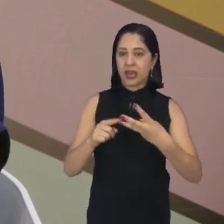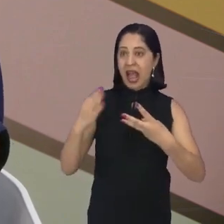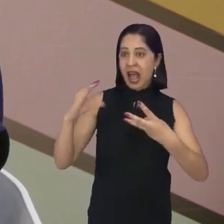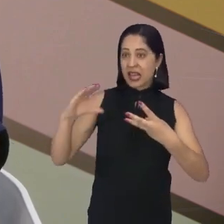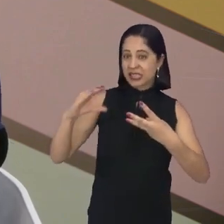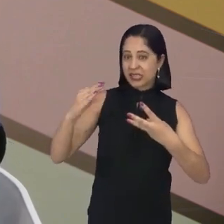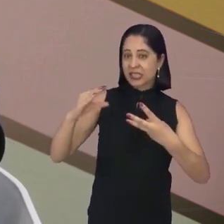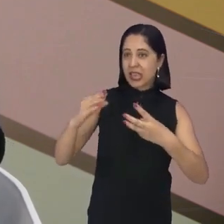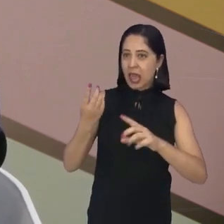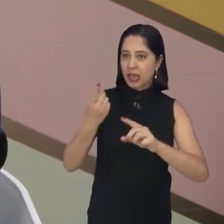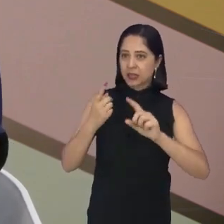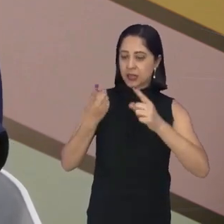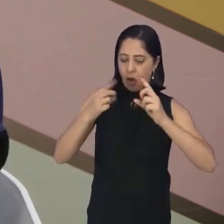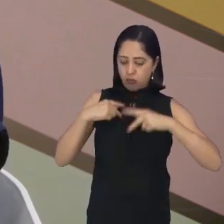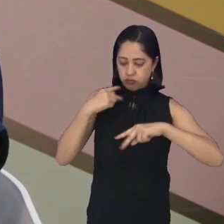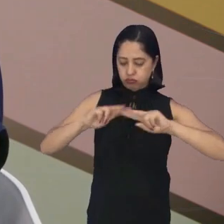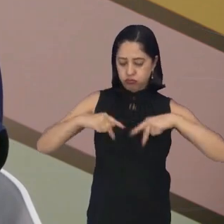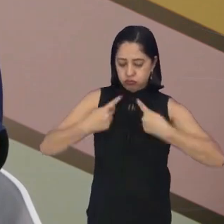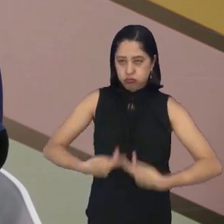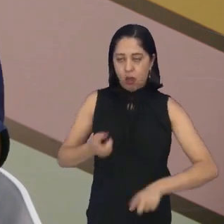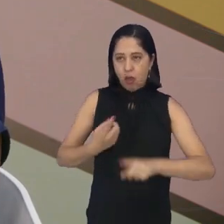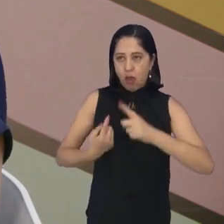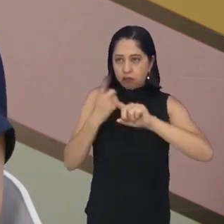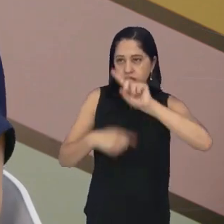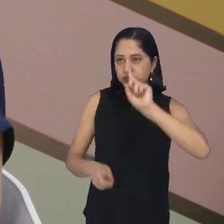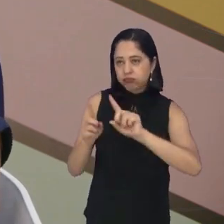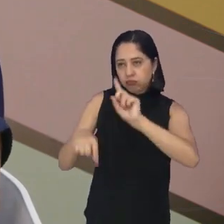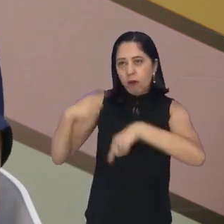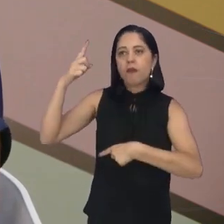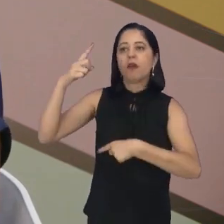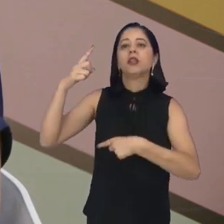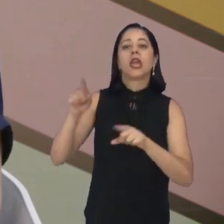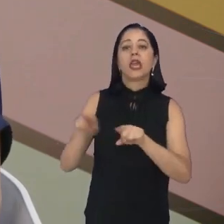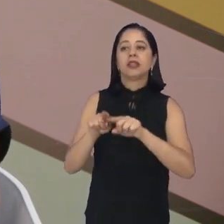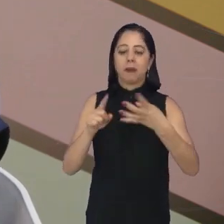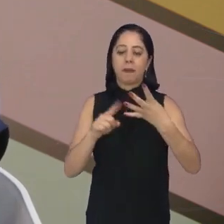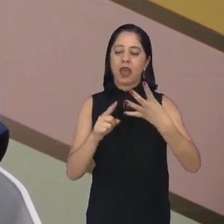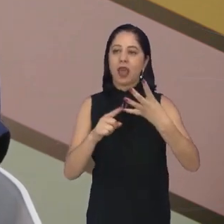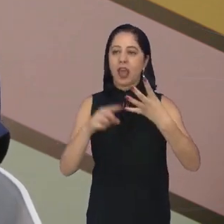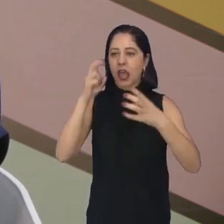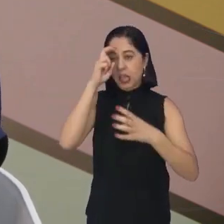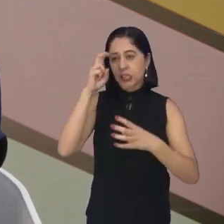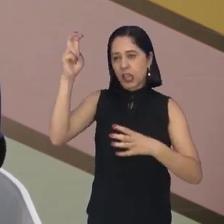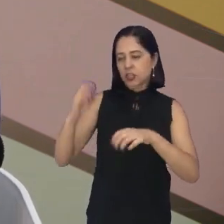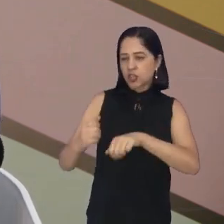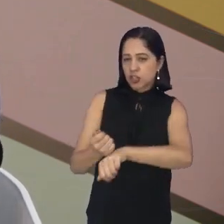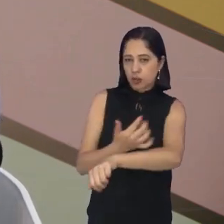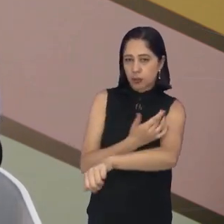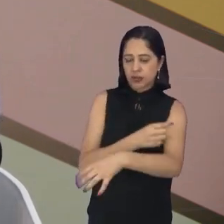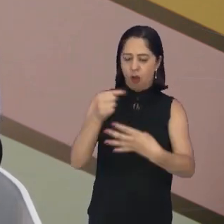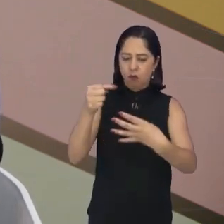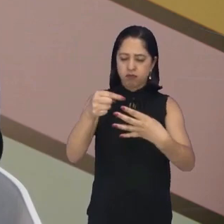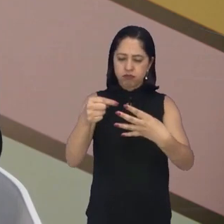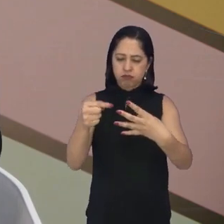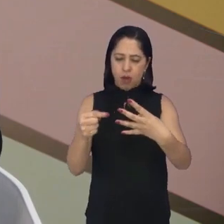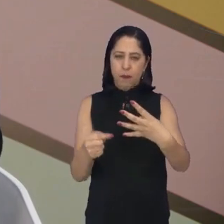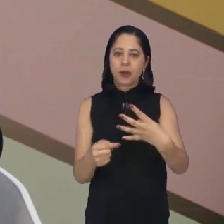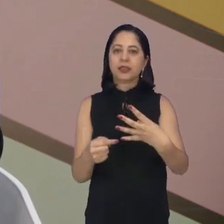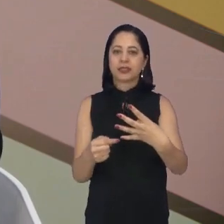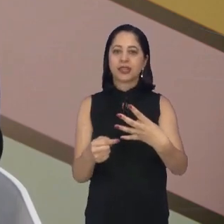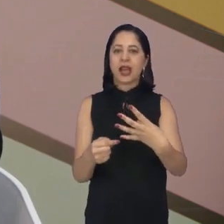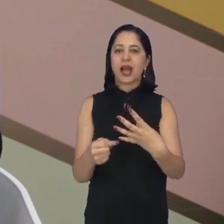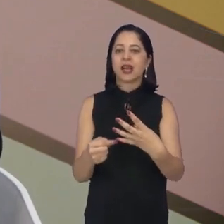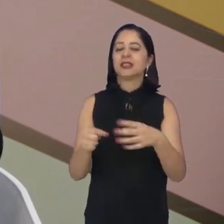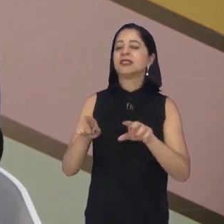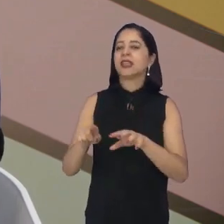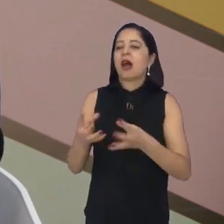desenvolvimento humano e a inteligência emocional. Então, baseada, a educação positiva baseada nesses quatro pilares, trazem